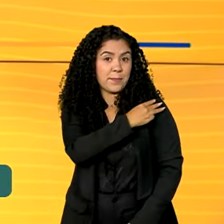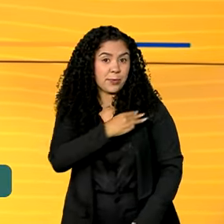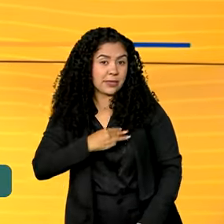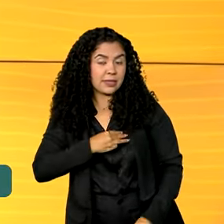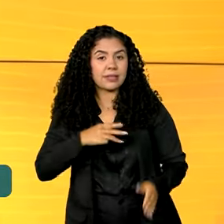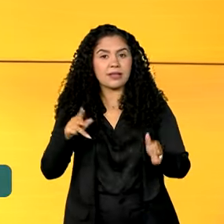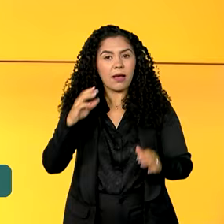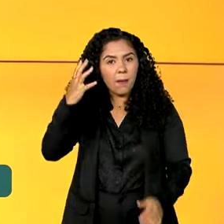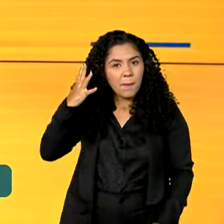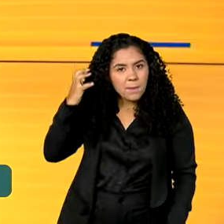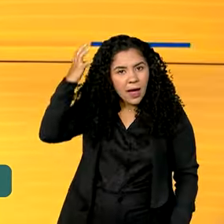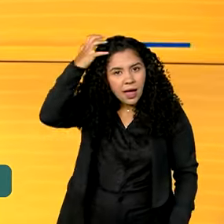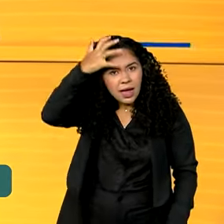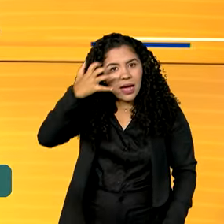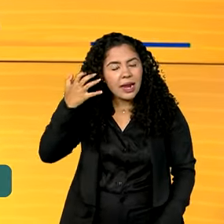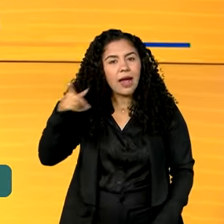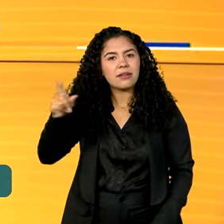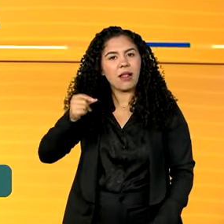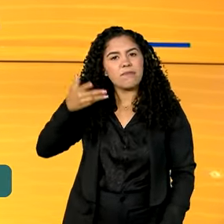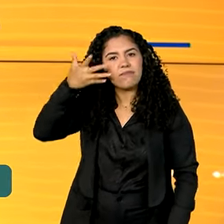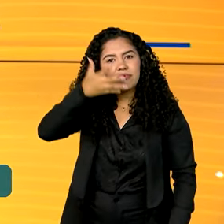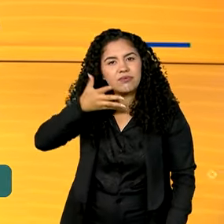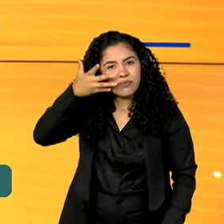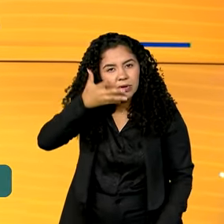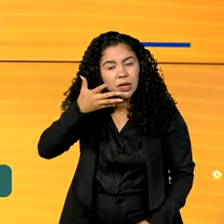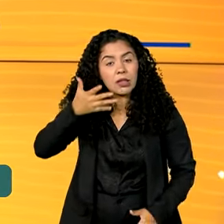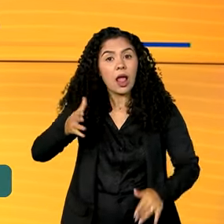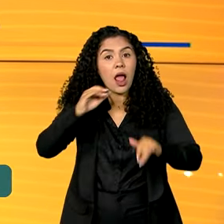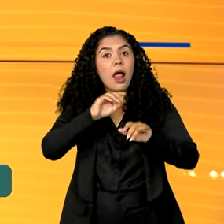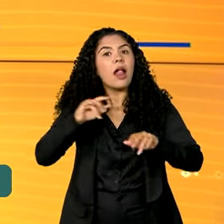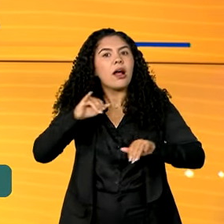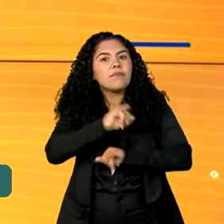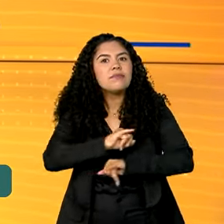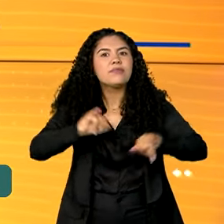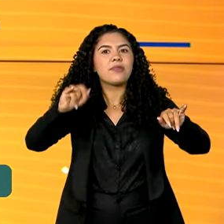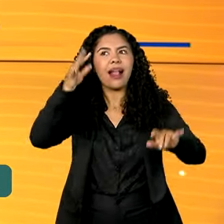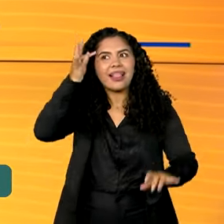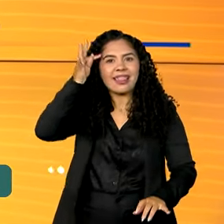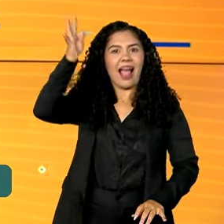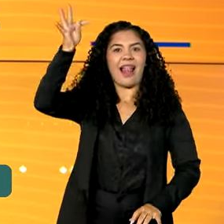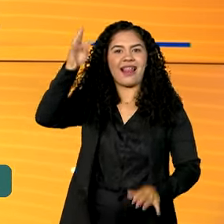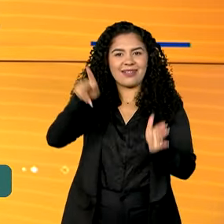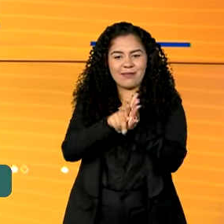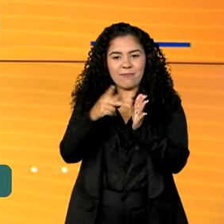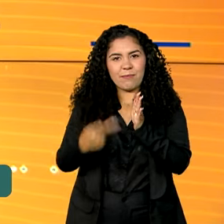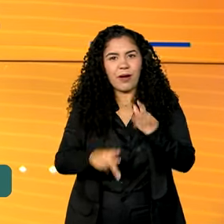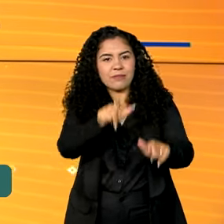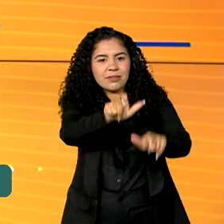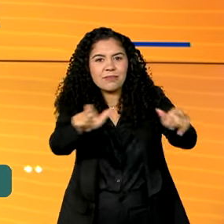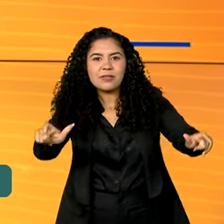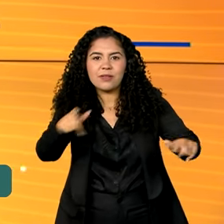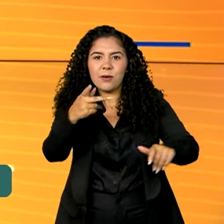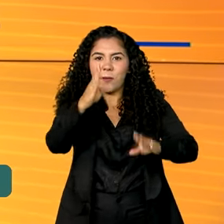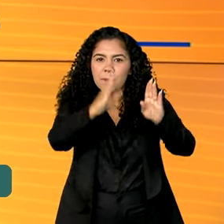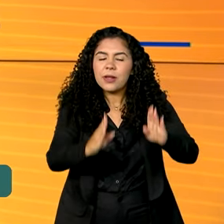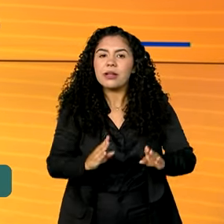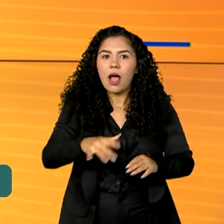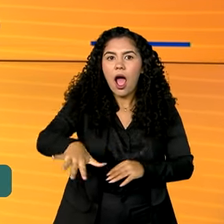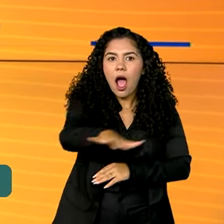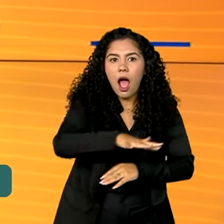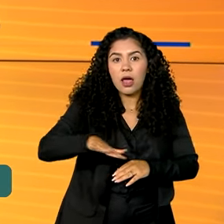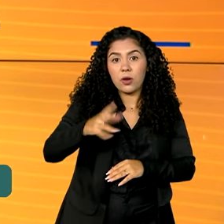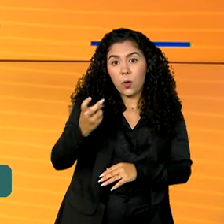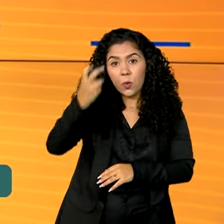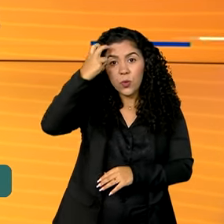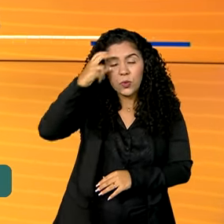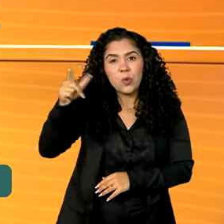ministra Margarete Menezes fez um pronunciamento. Lembrou o talento criativo do brasileiro e disse que o setor cultural emprega